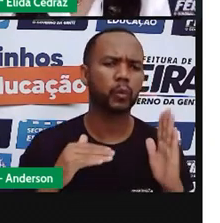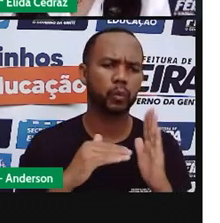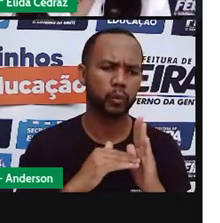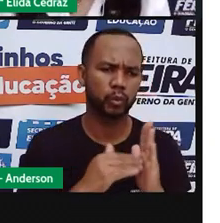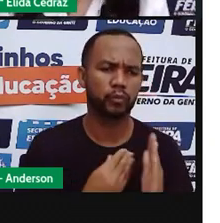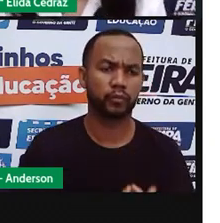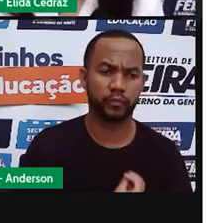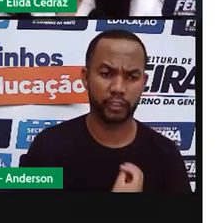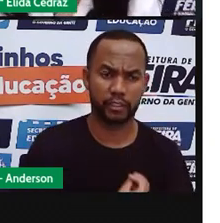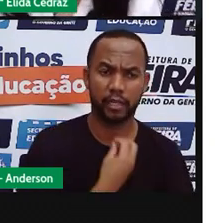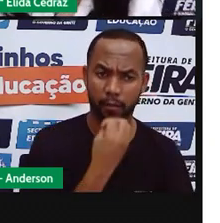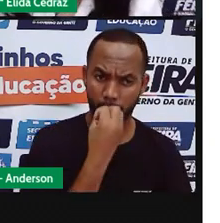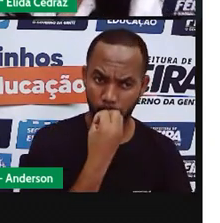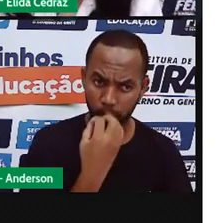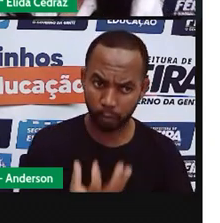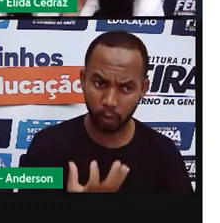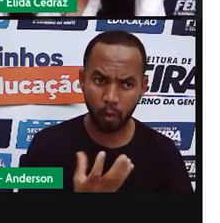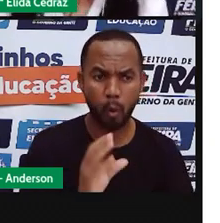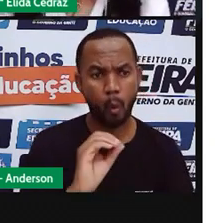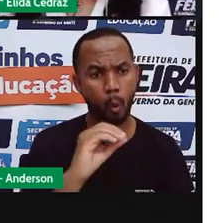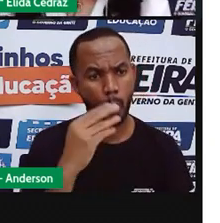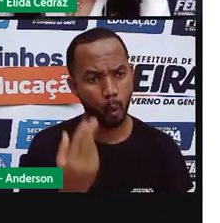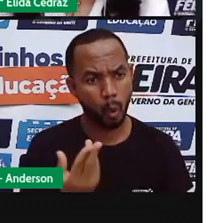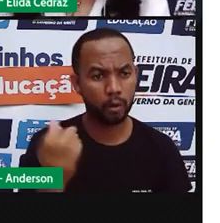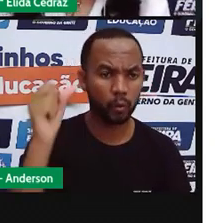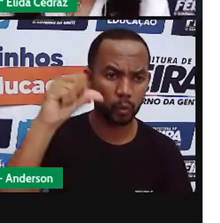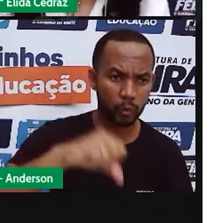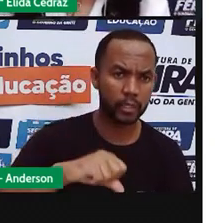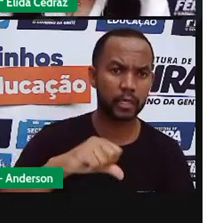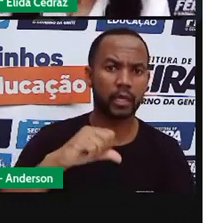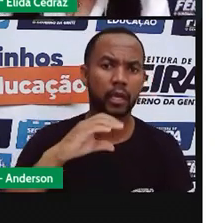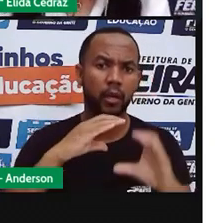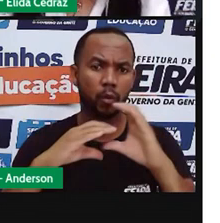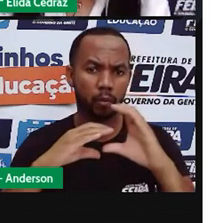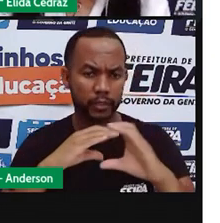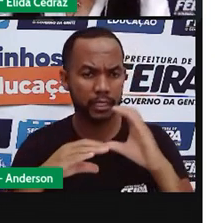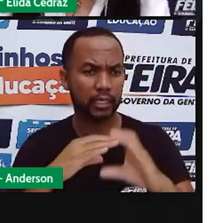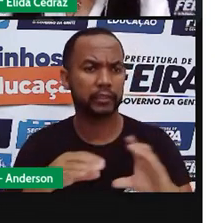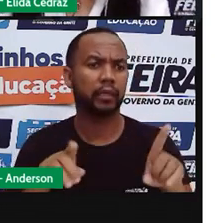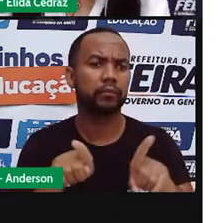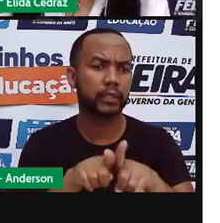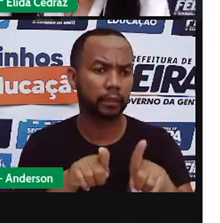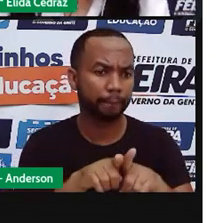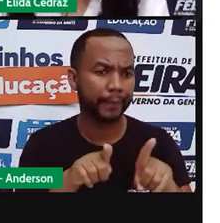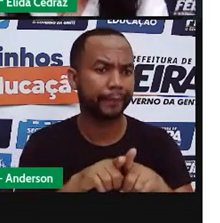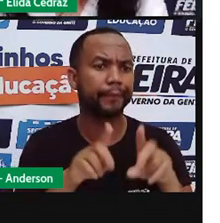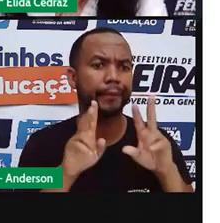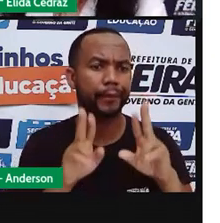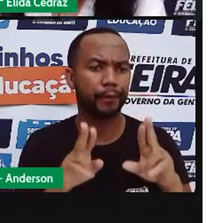o lado bom e o lado ruim. Com as comunicações, também é assim.